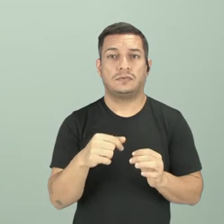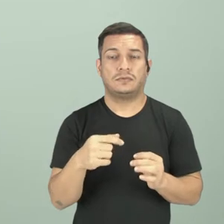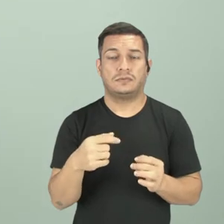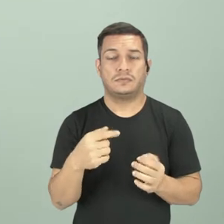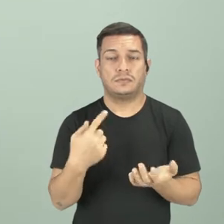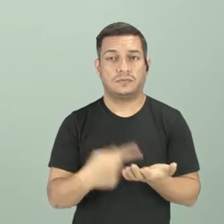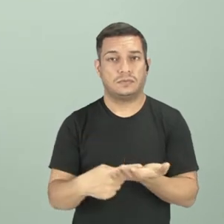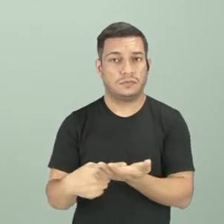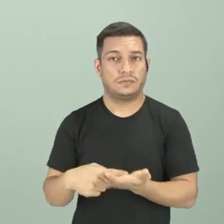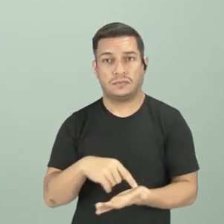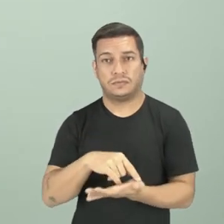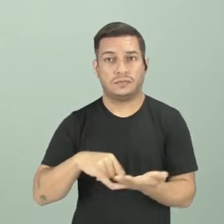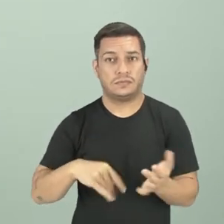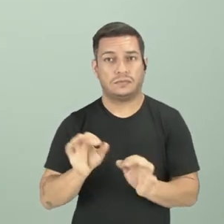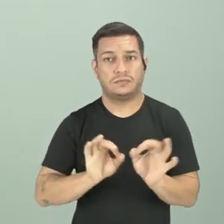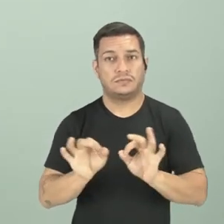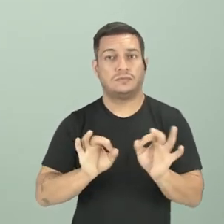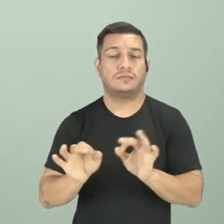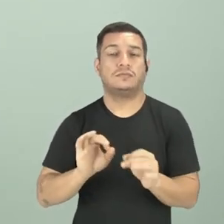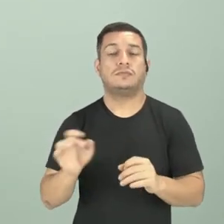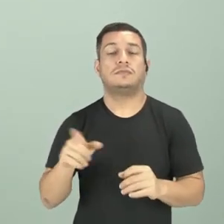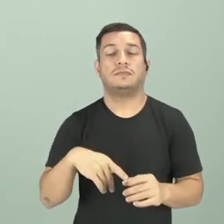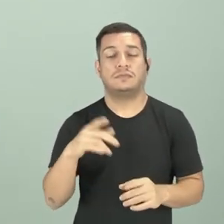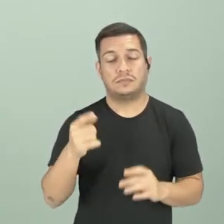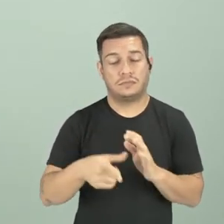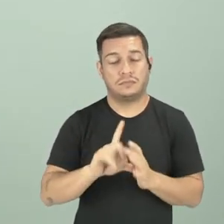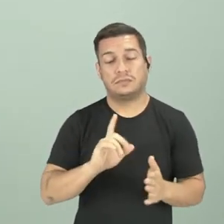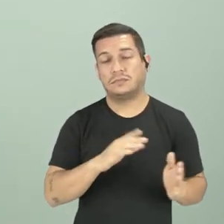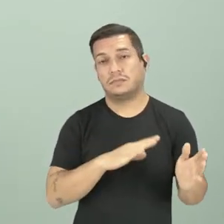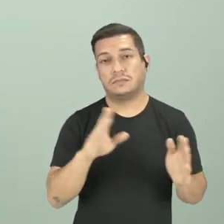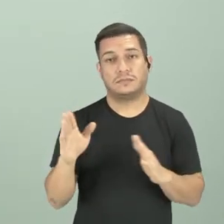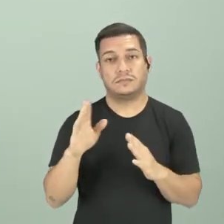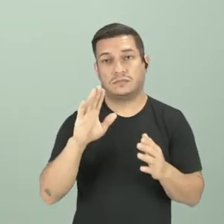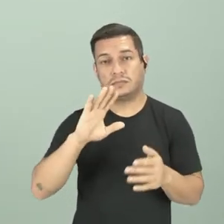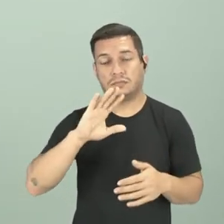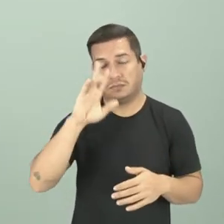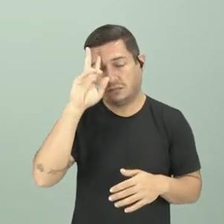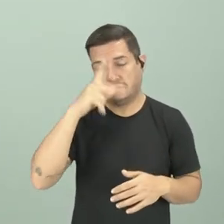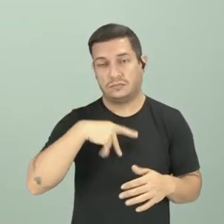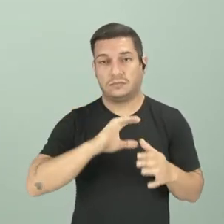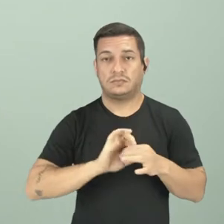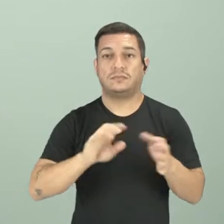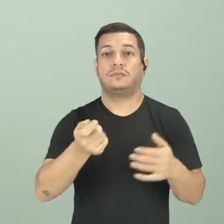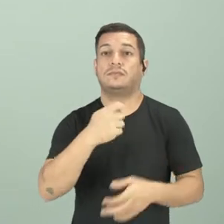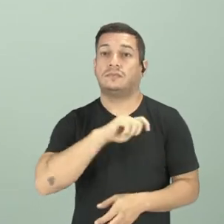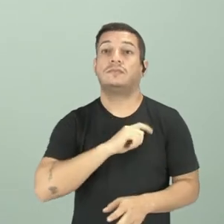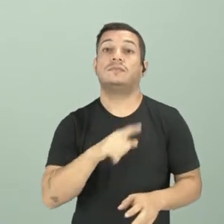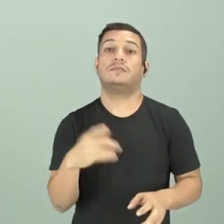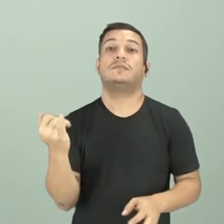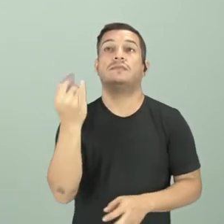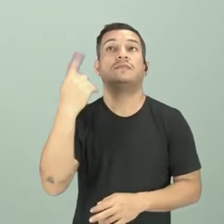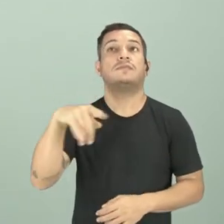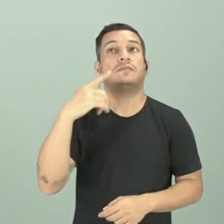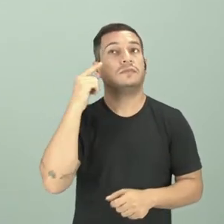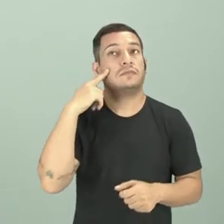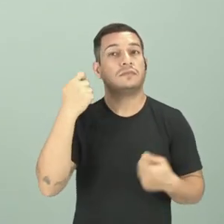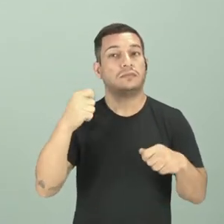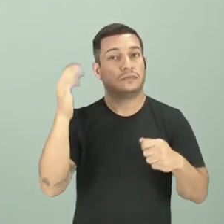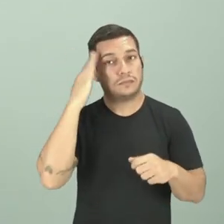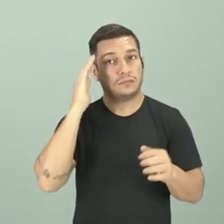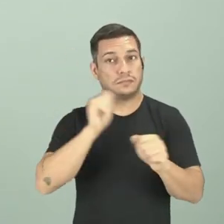antes dos processos de independência pela América Espanhola. Isso vai estar sendo muito importante. Você tem que entender que